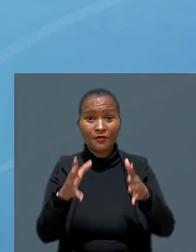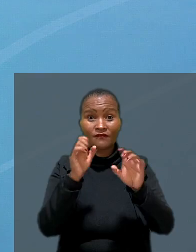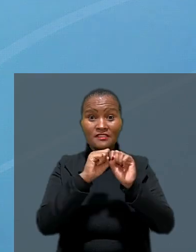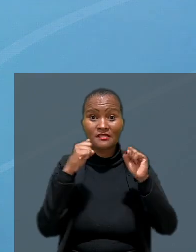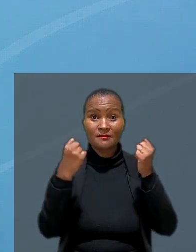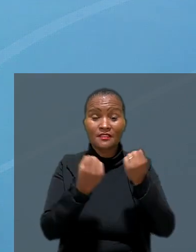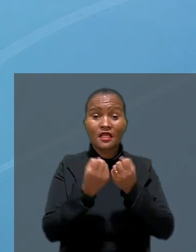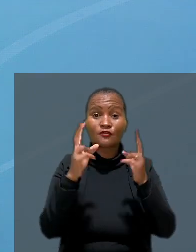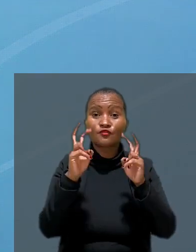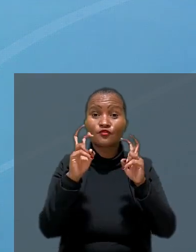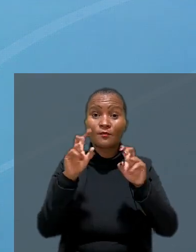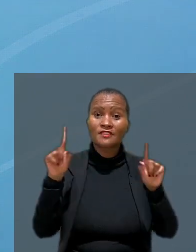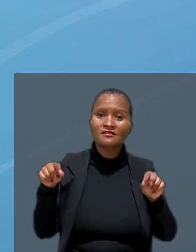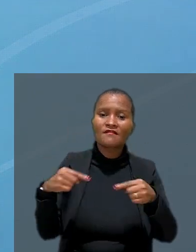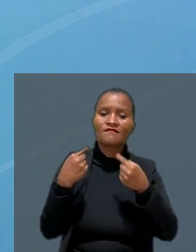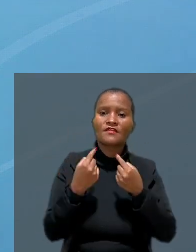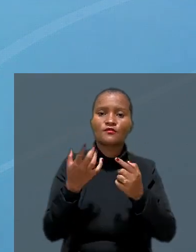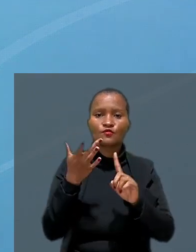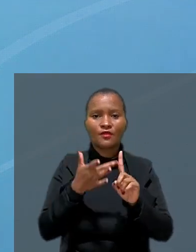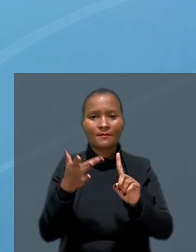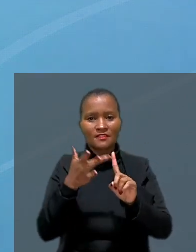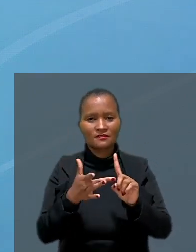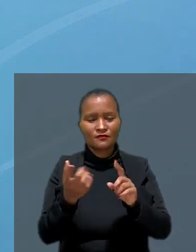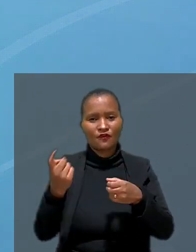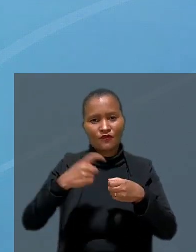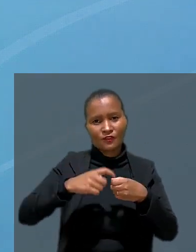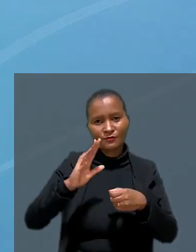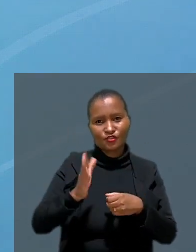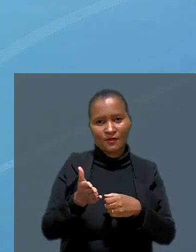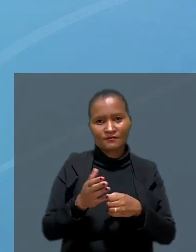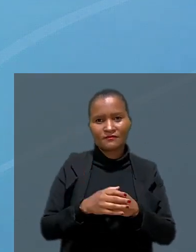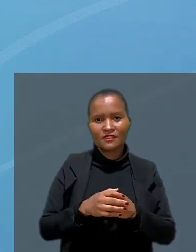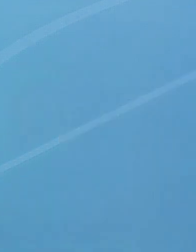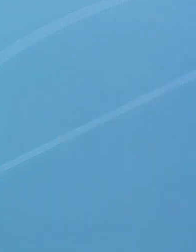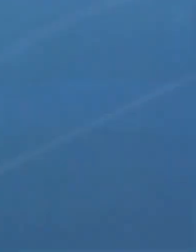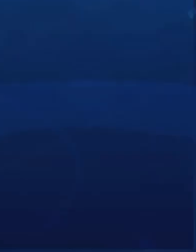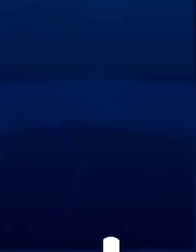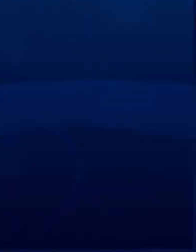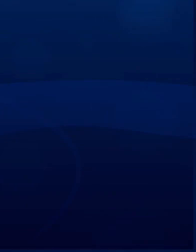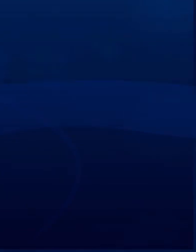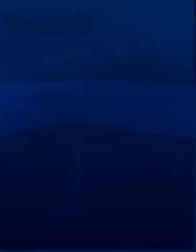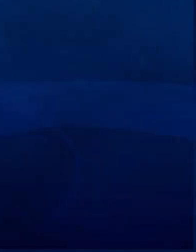TST promove seminários sobre desafios do capacitismo. A gente volta já.